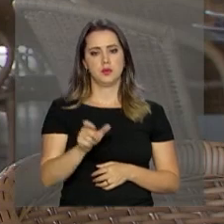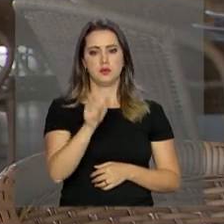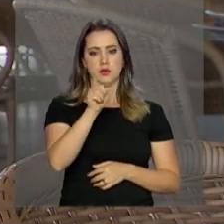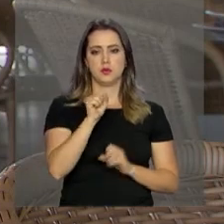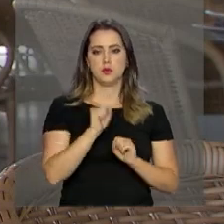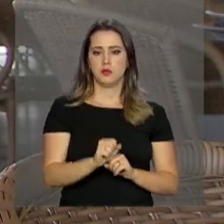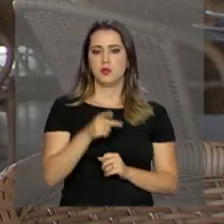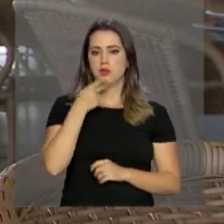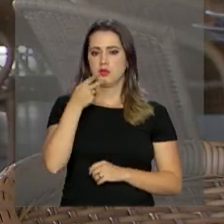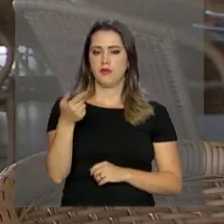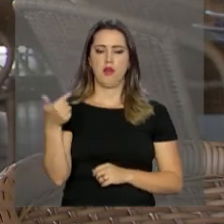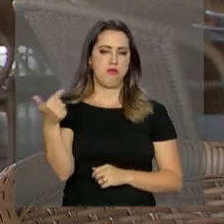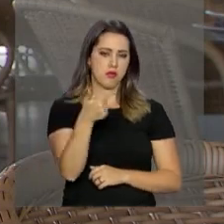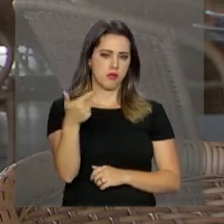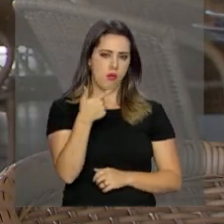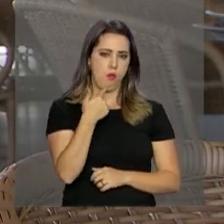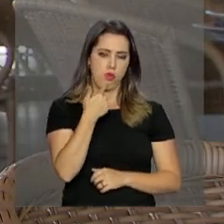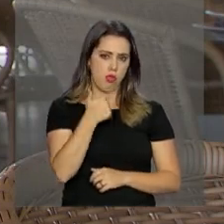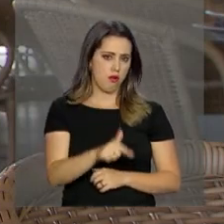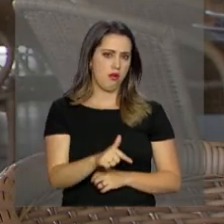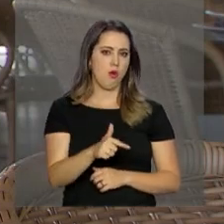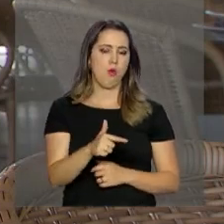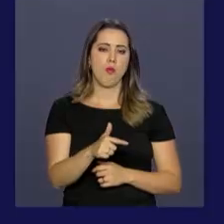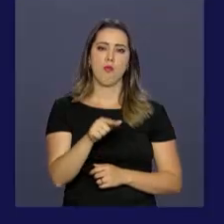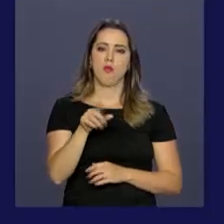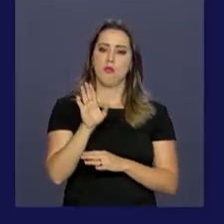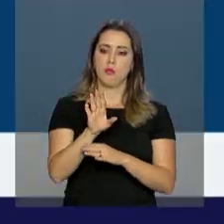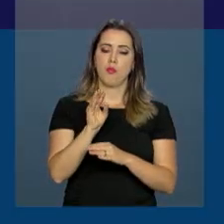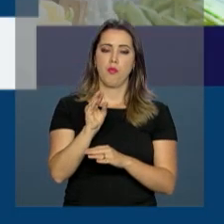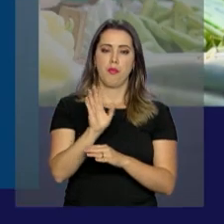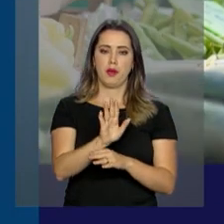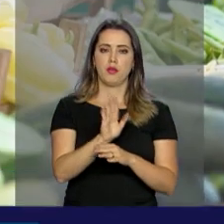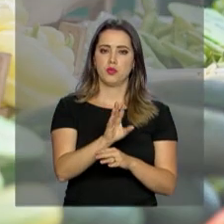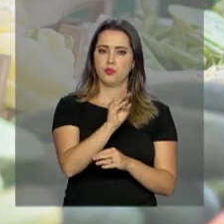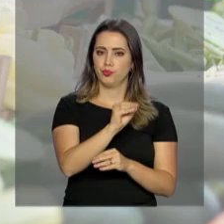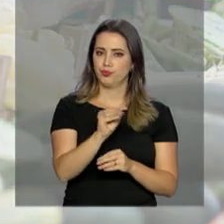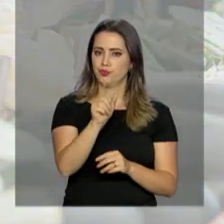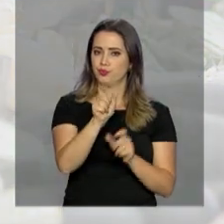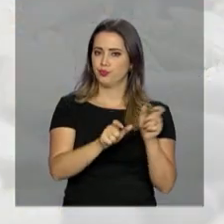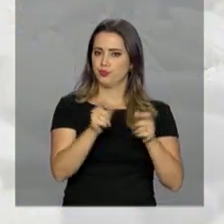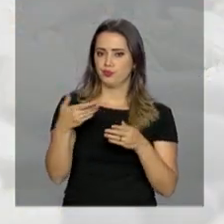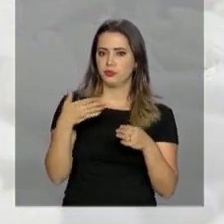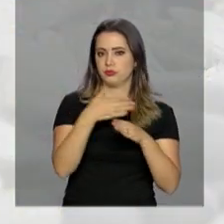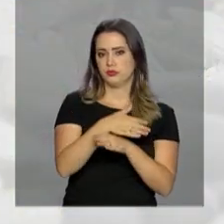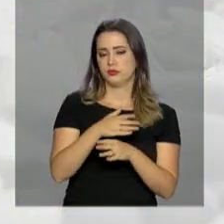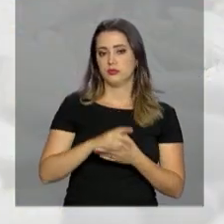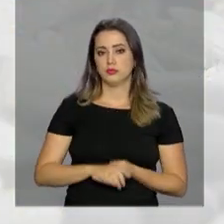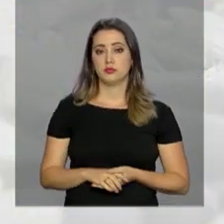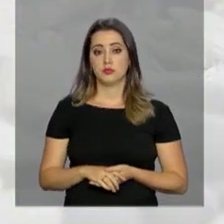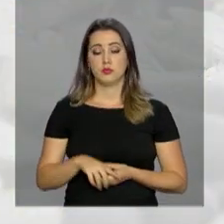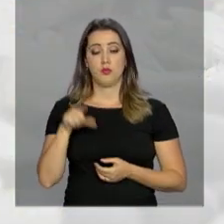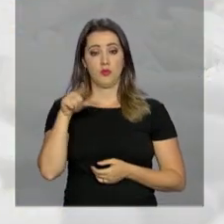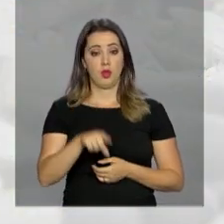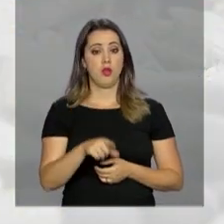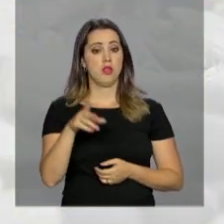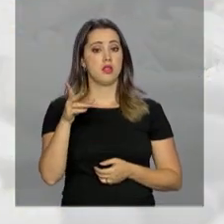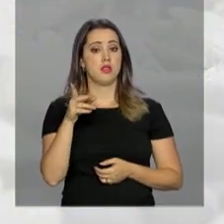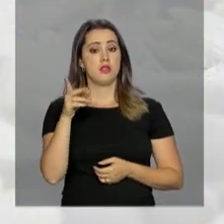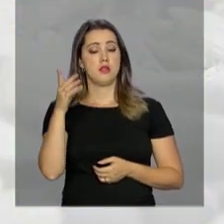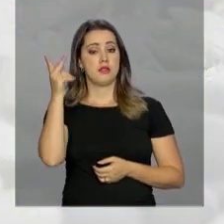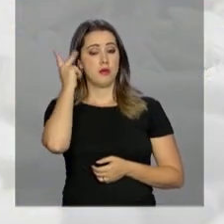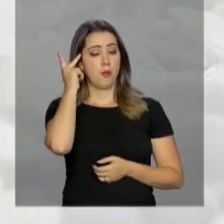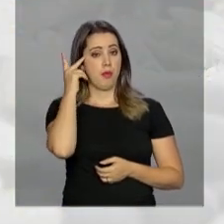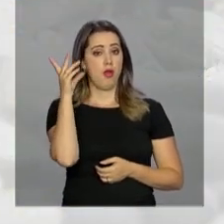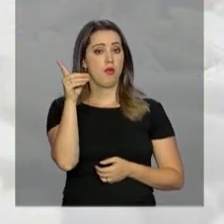possa falar um segundo idioma justamente para atender esse público. Além de São Paulo, a gastronomia do Distrito Federal, Goiás, Minas